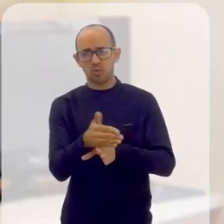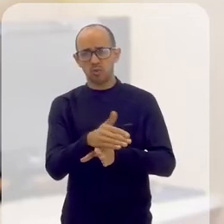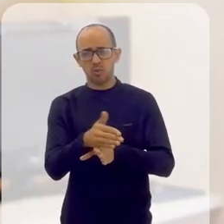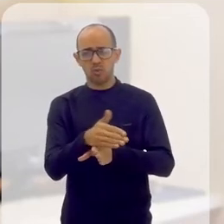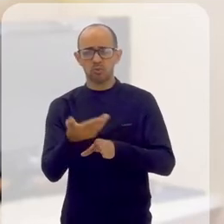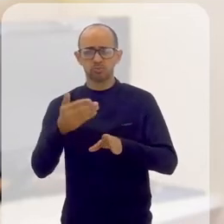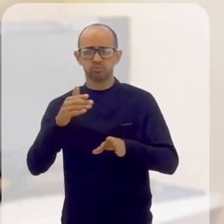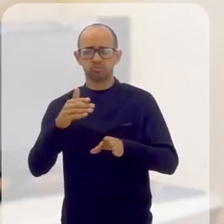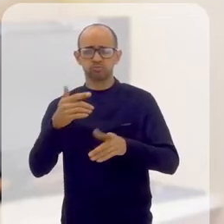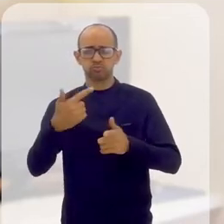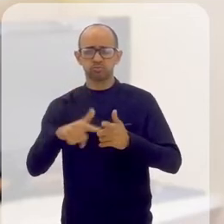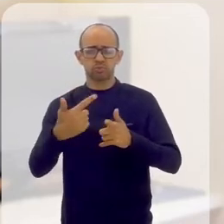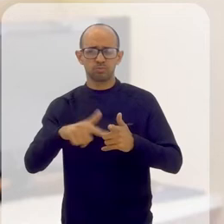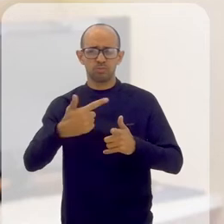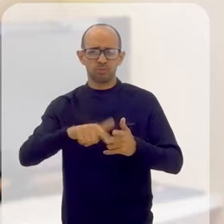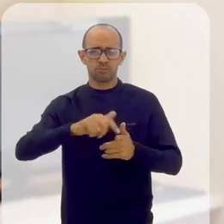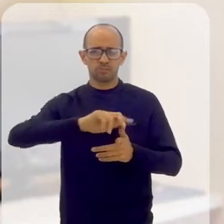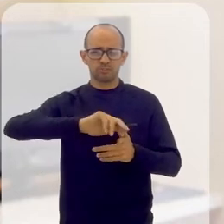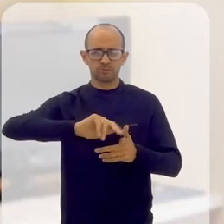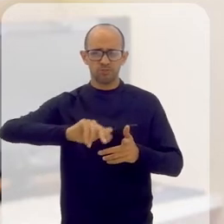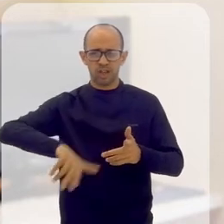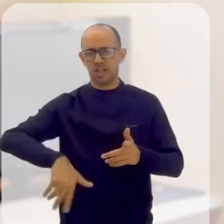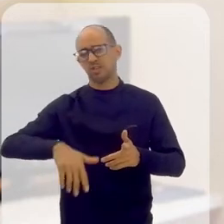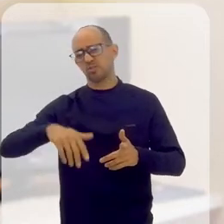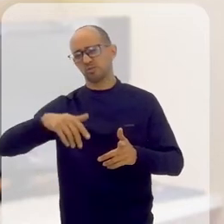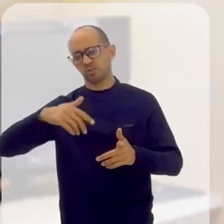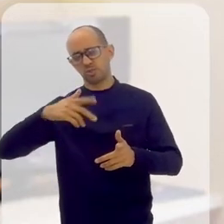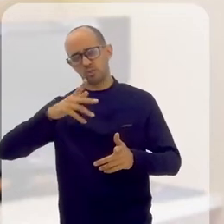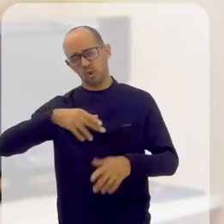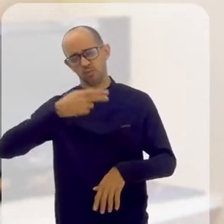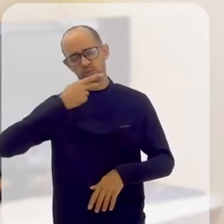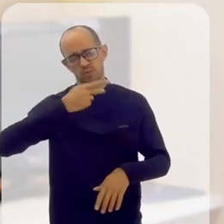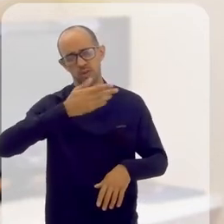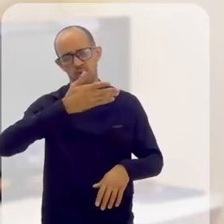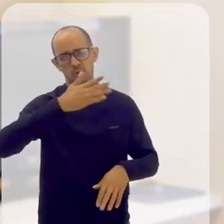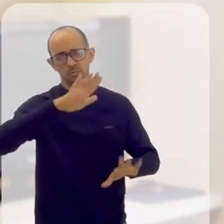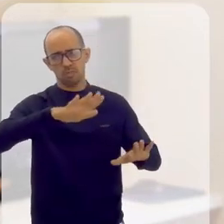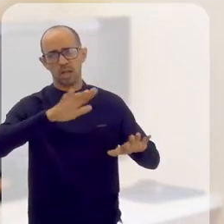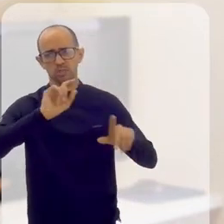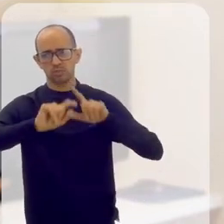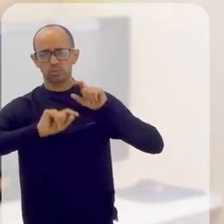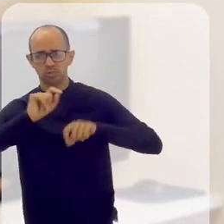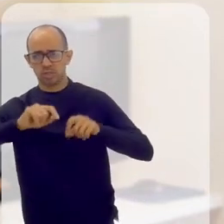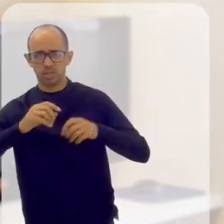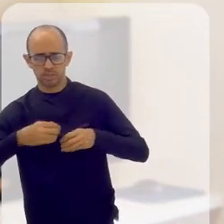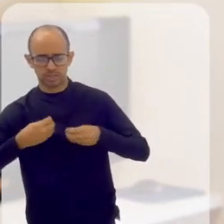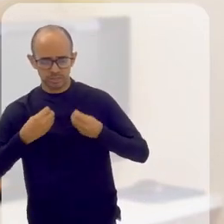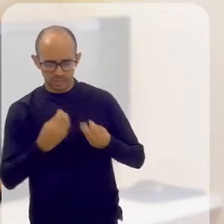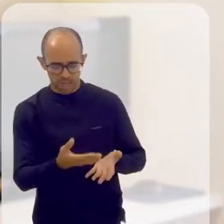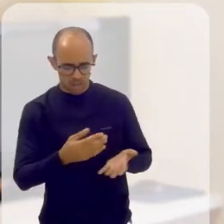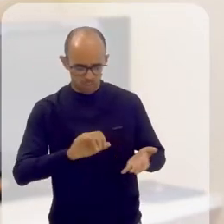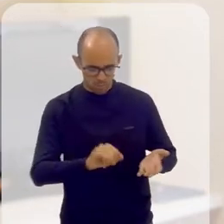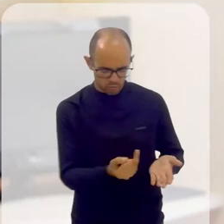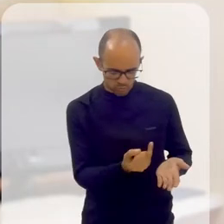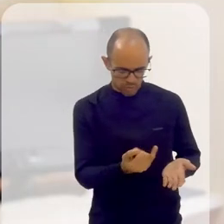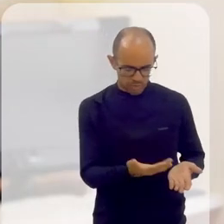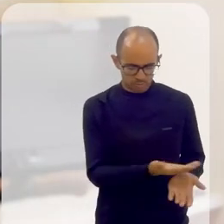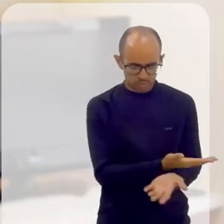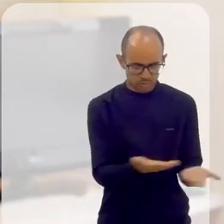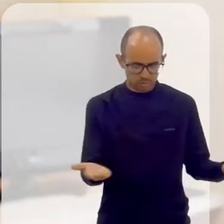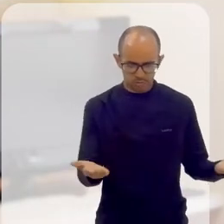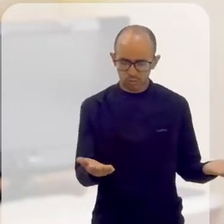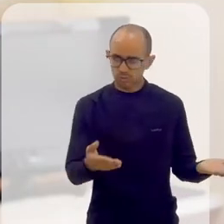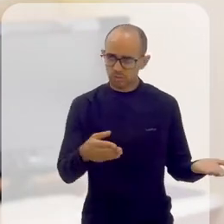com as suas potencialidades ali retraídas, como você mesmo falou, mas dando oportunidade para essas